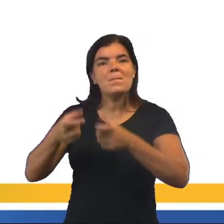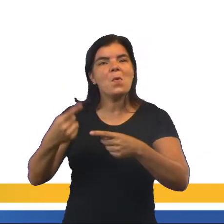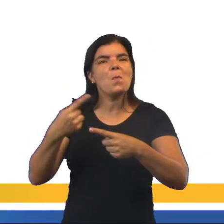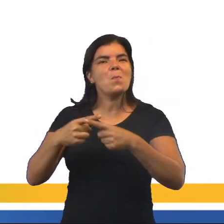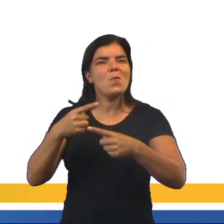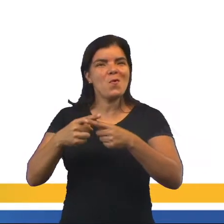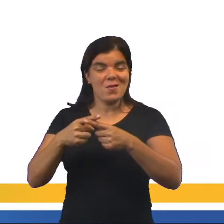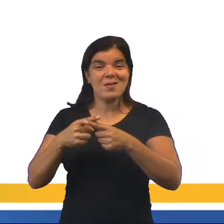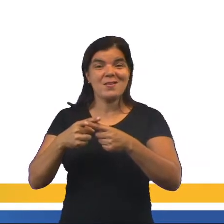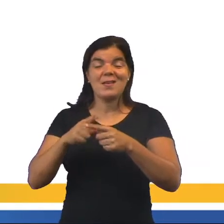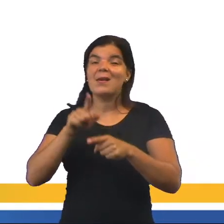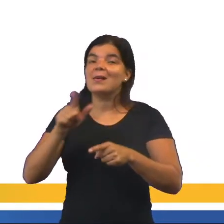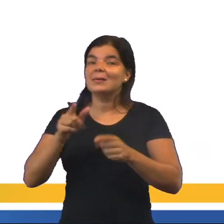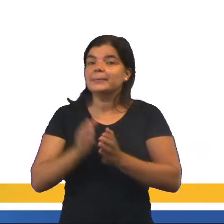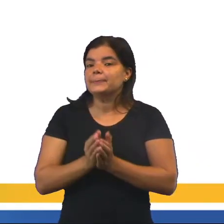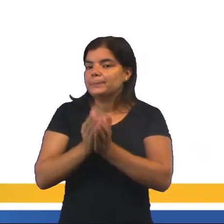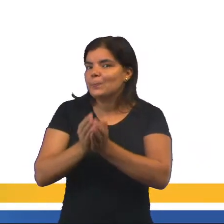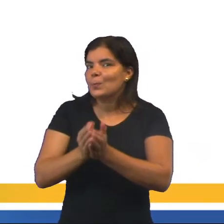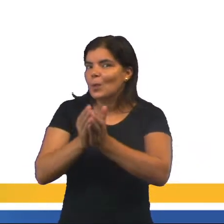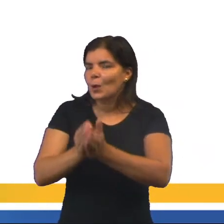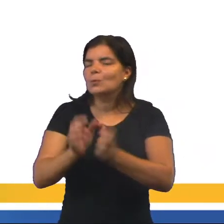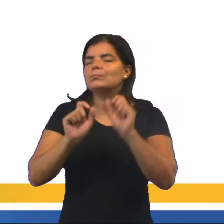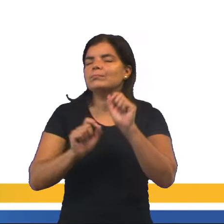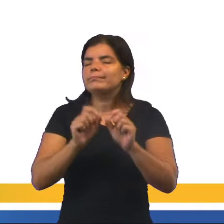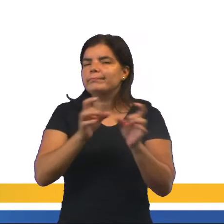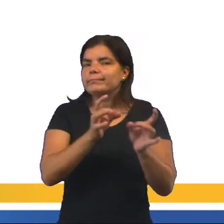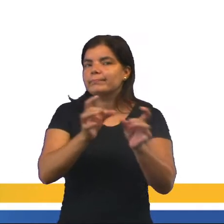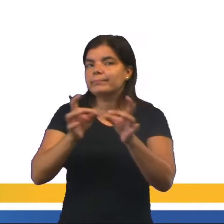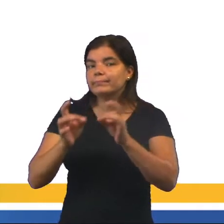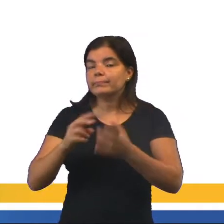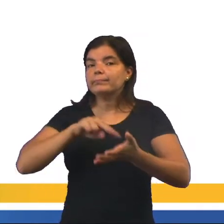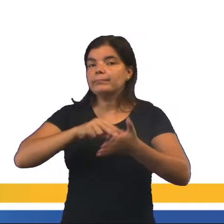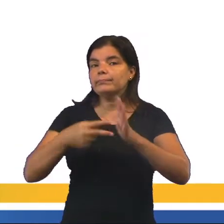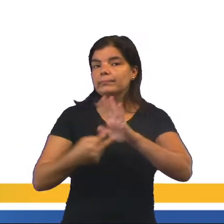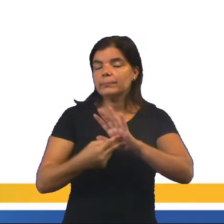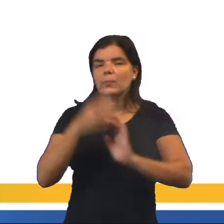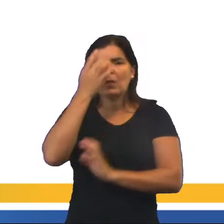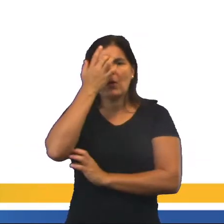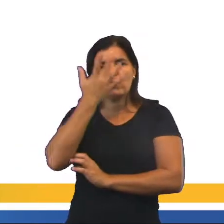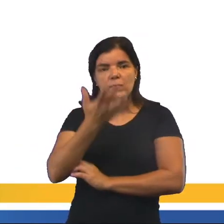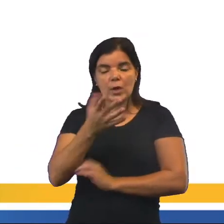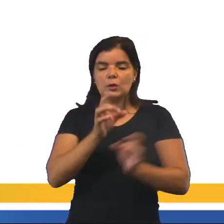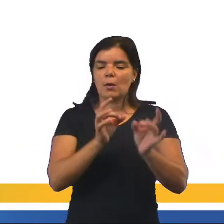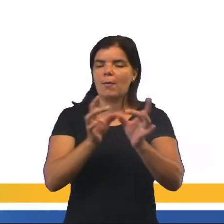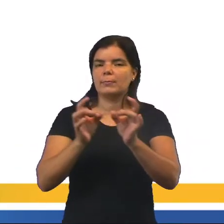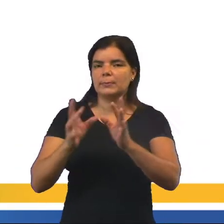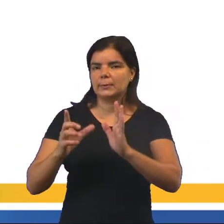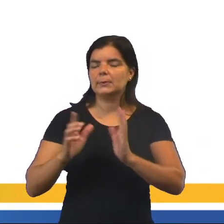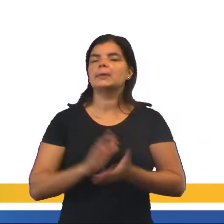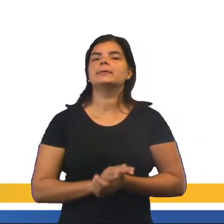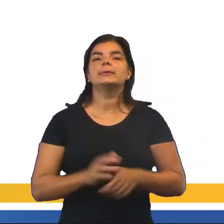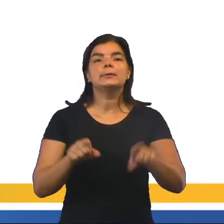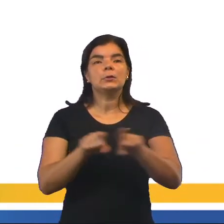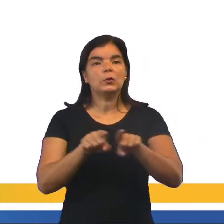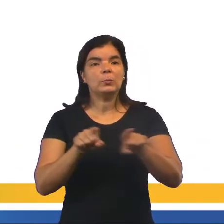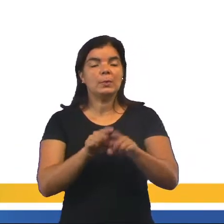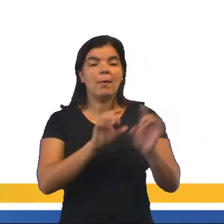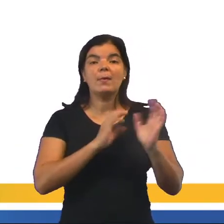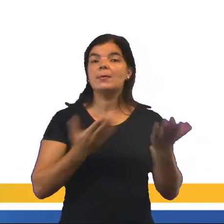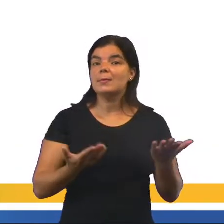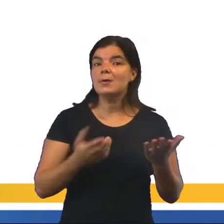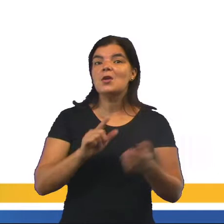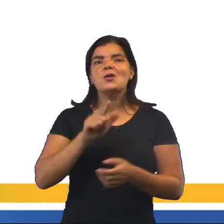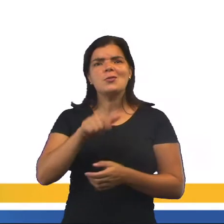faziam rotas, as rotas comerciais. Essas rotas comerciais facilitavam o comércio, facilitavam as